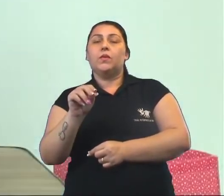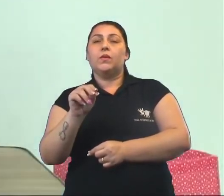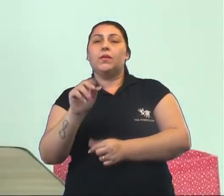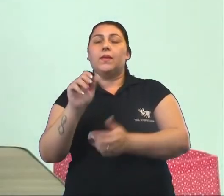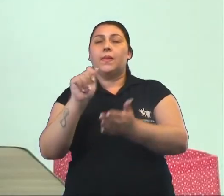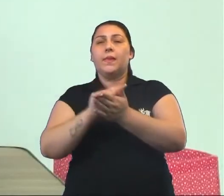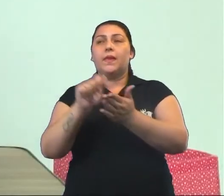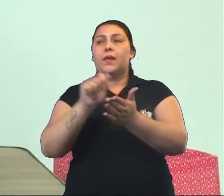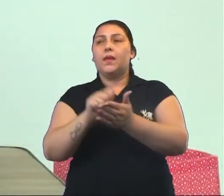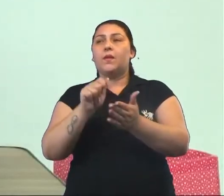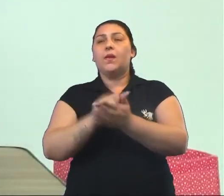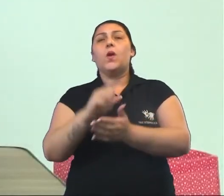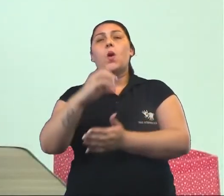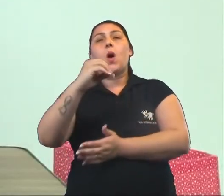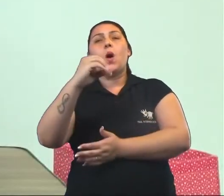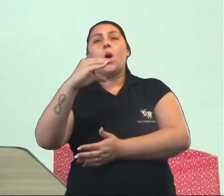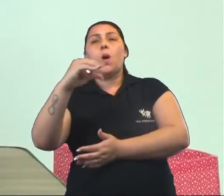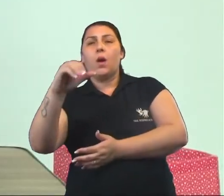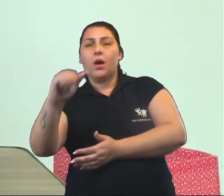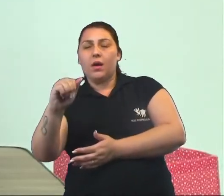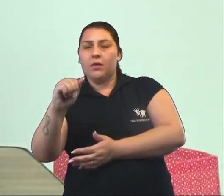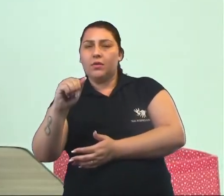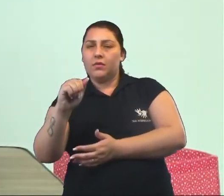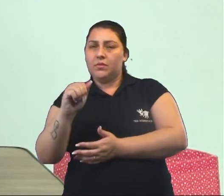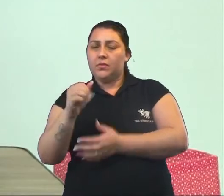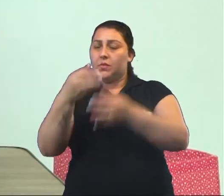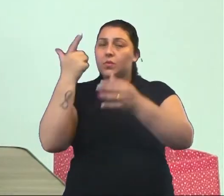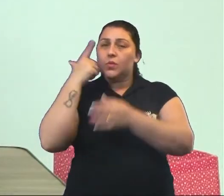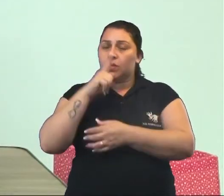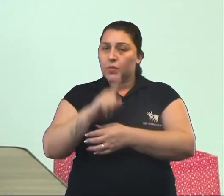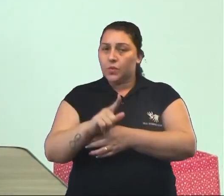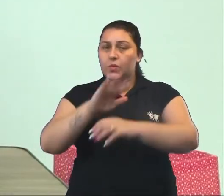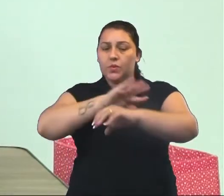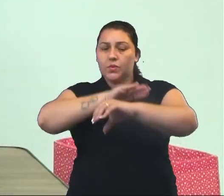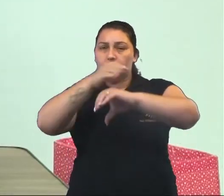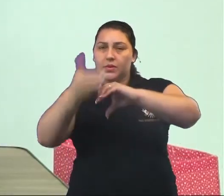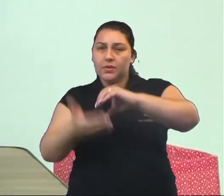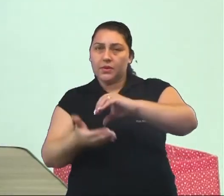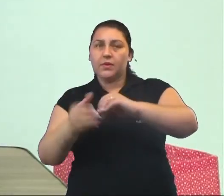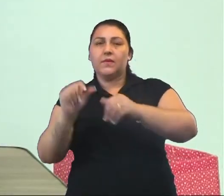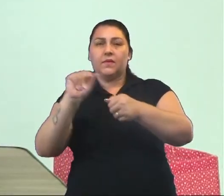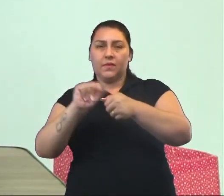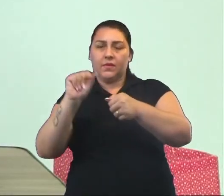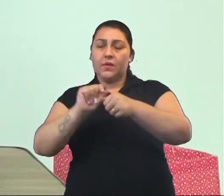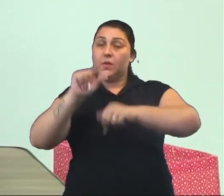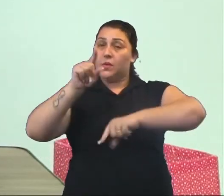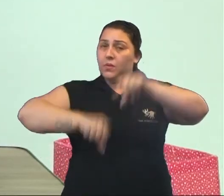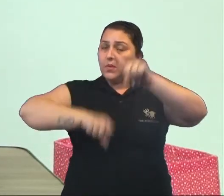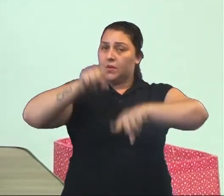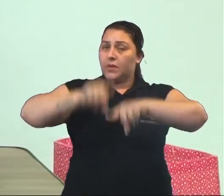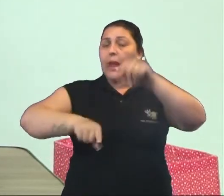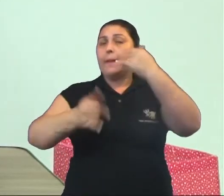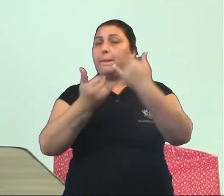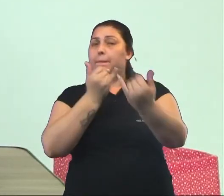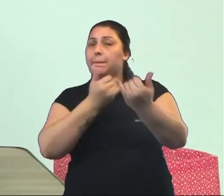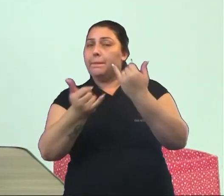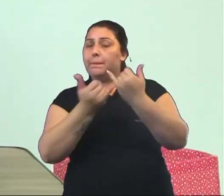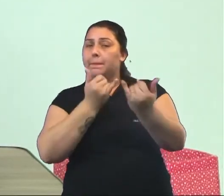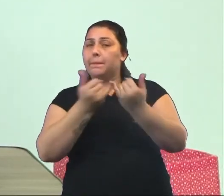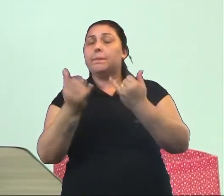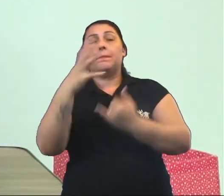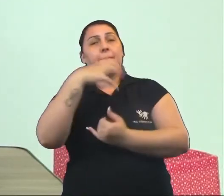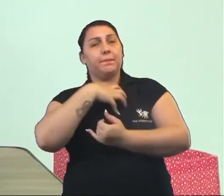bem? E aí, turma? Vocês acham que eles acertaram? Eles conseguiram fazer desenhos, objetos que se assemelhem